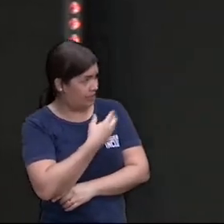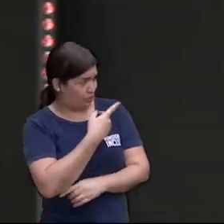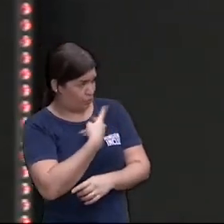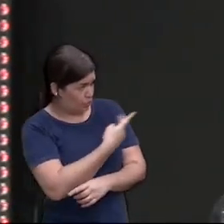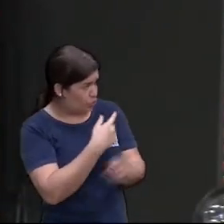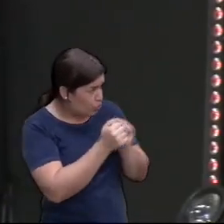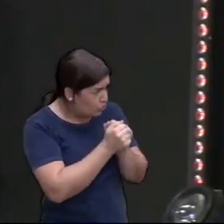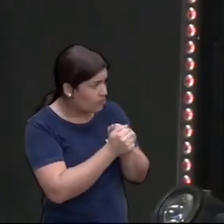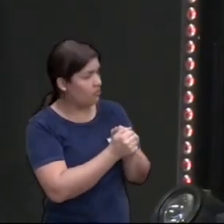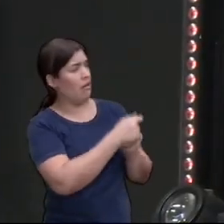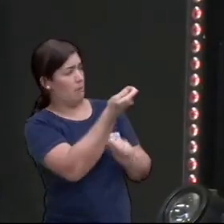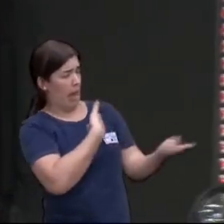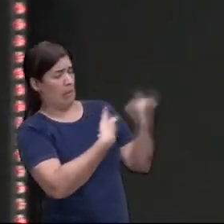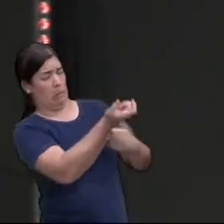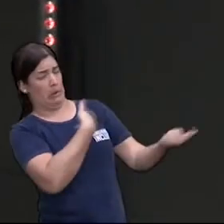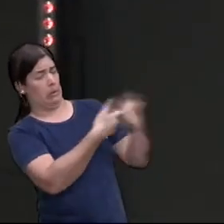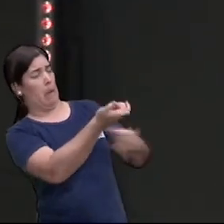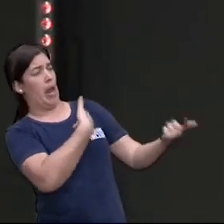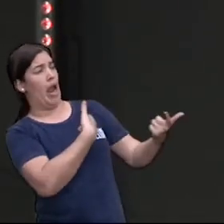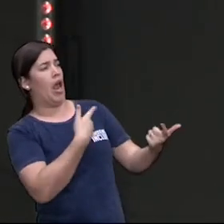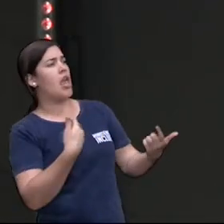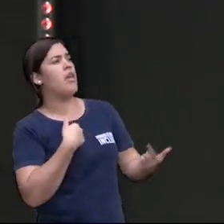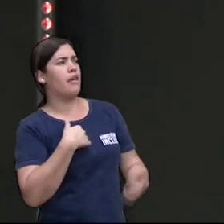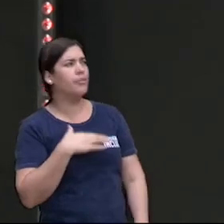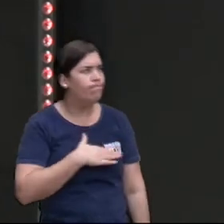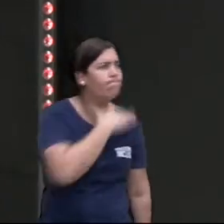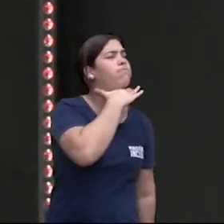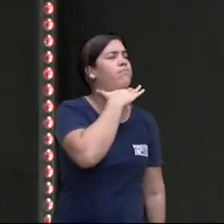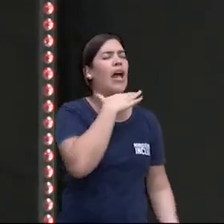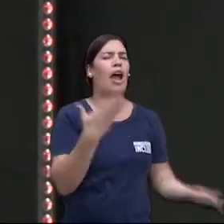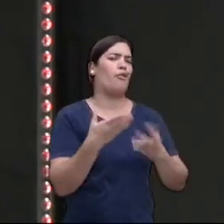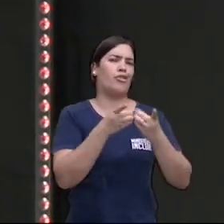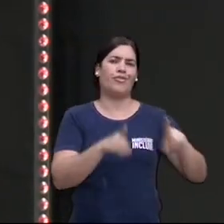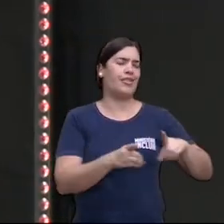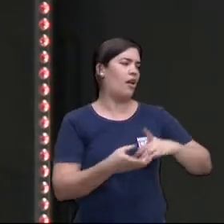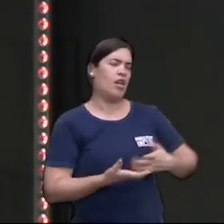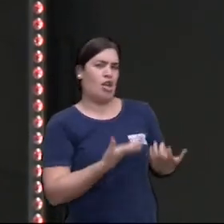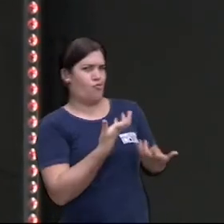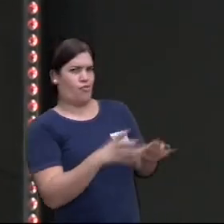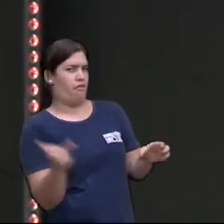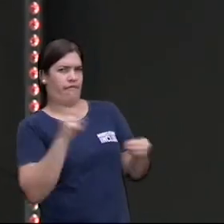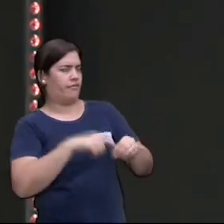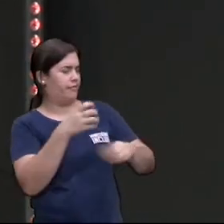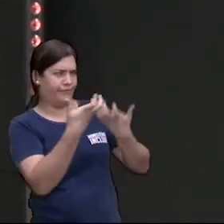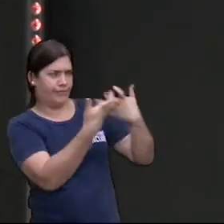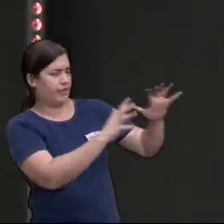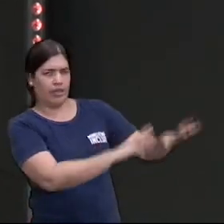e eu segurando as pontas, agora estou divorciada. agora não vou voltar atrás não.